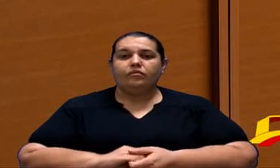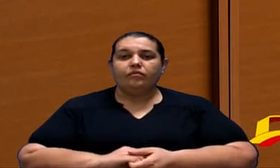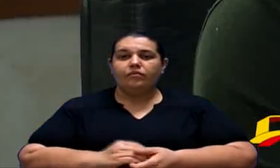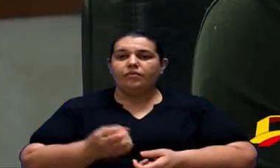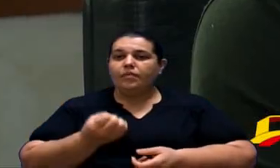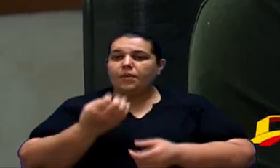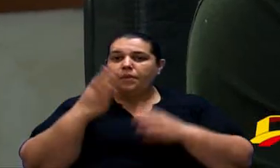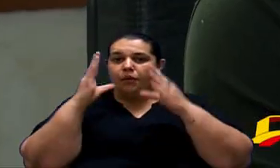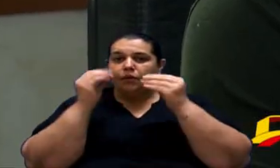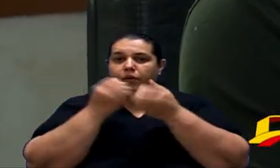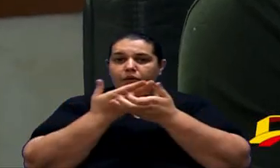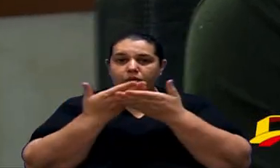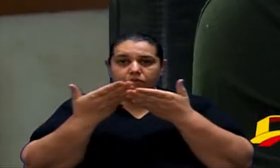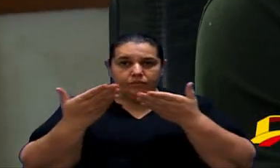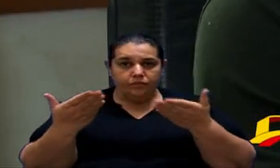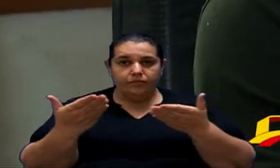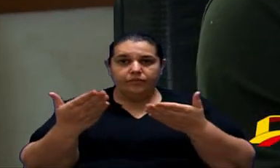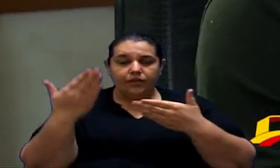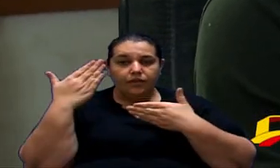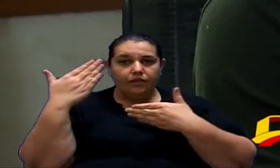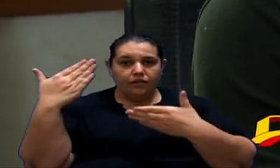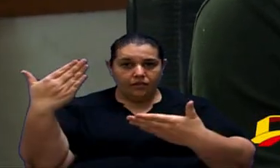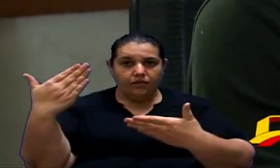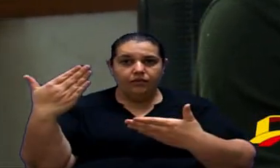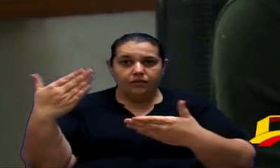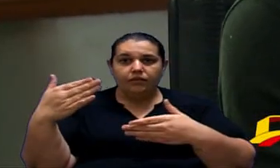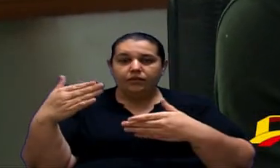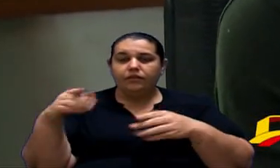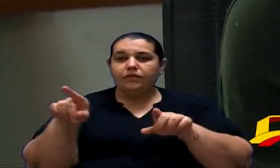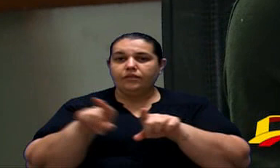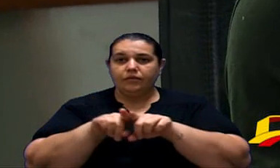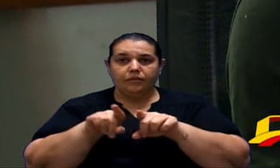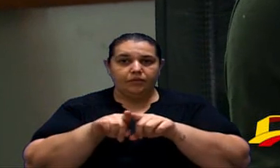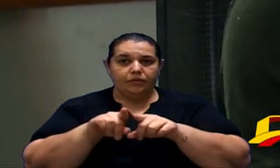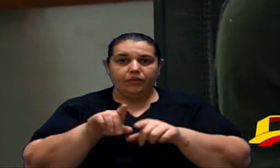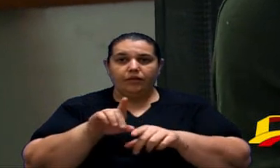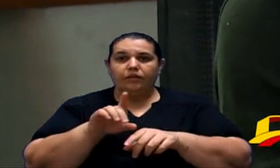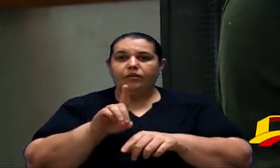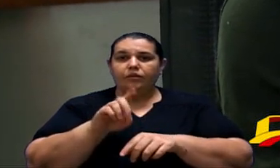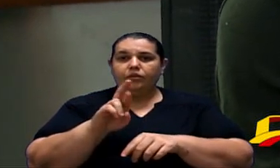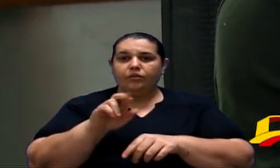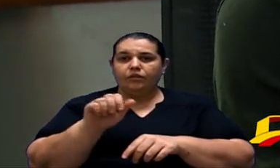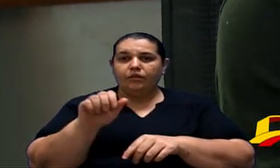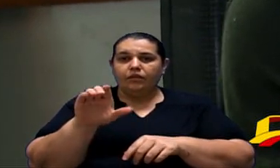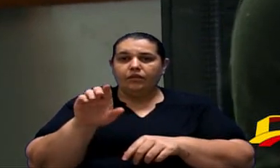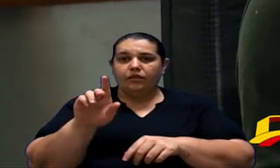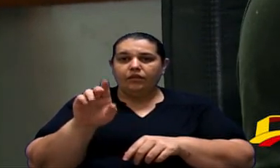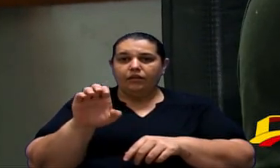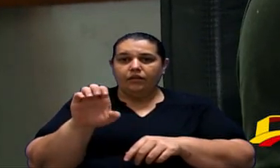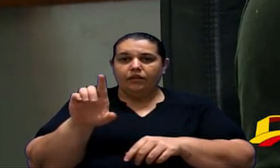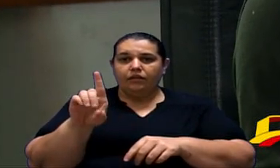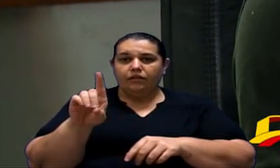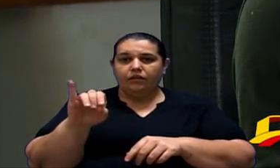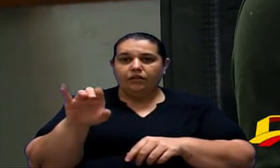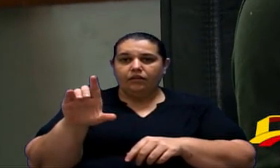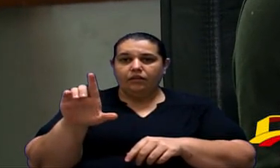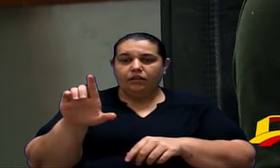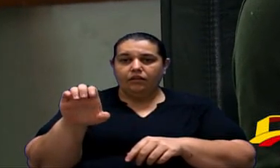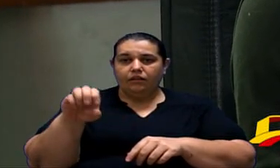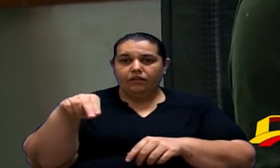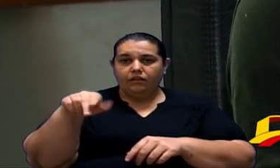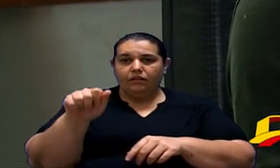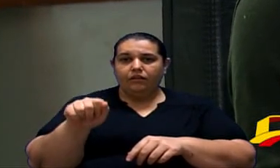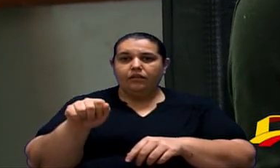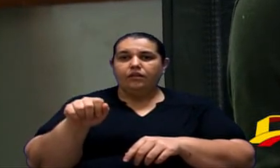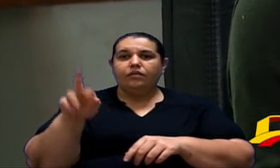Boa noite, boa noite a todos. Gostaria de agradecer, primeiramente, ao doutor Edilena, ao presidente do Sindicato dos Frensistas de